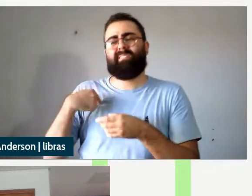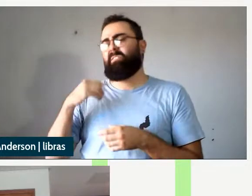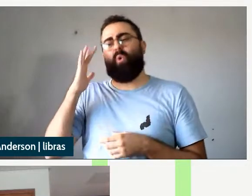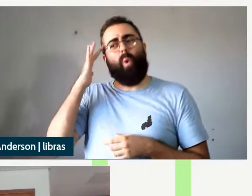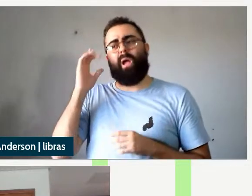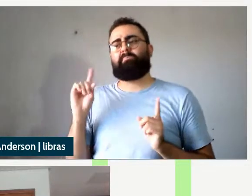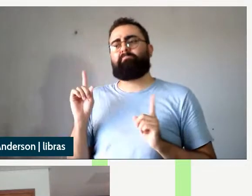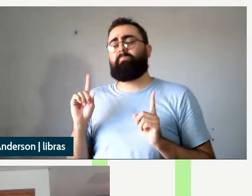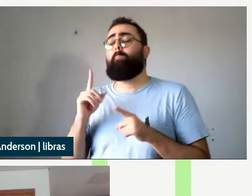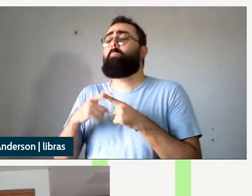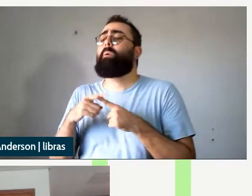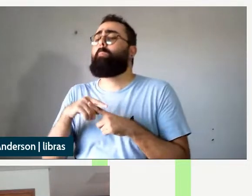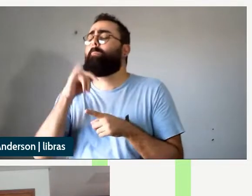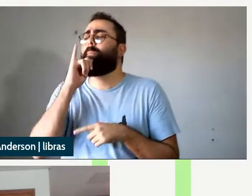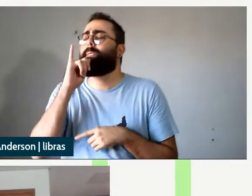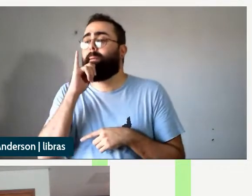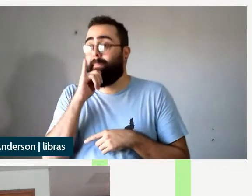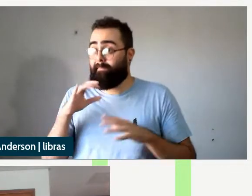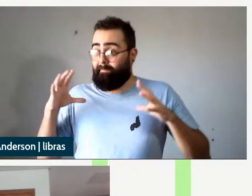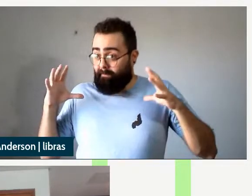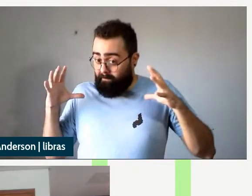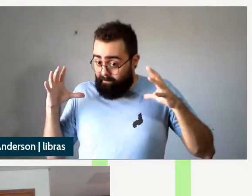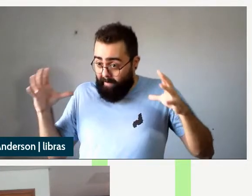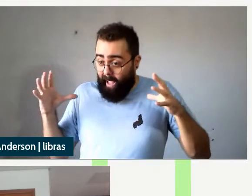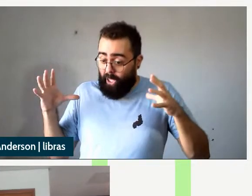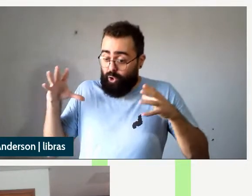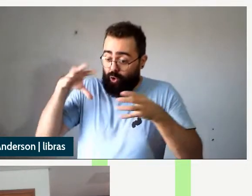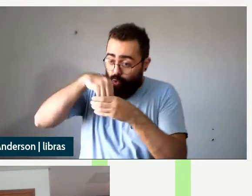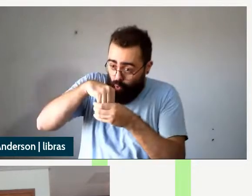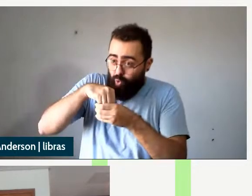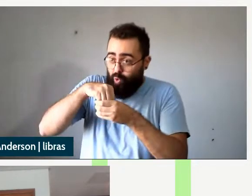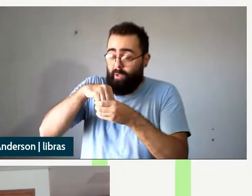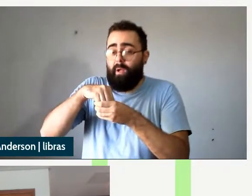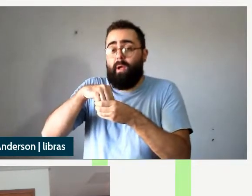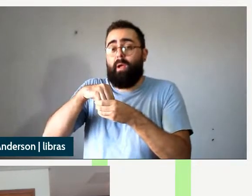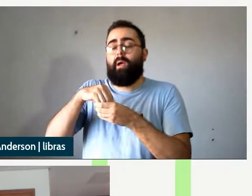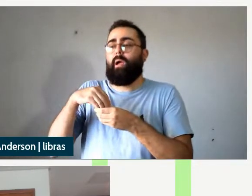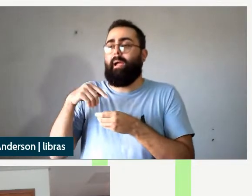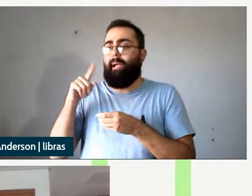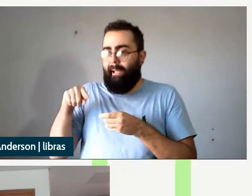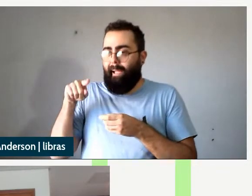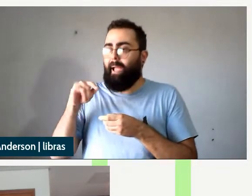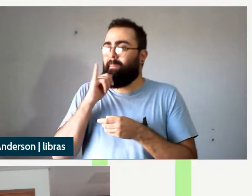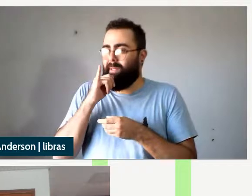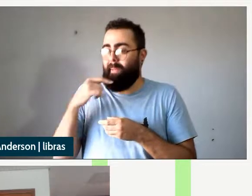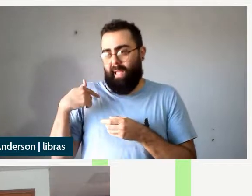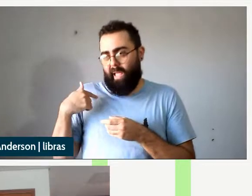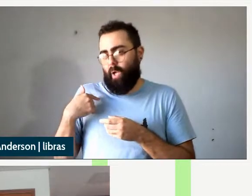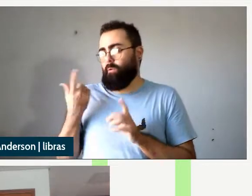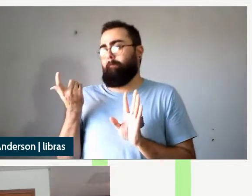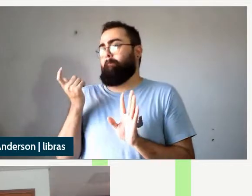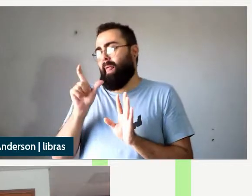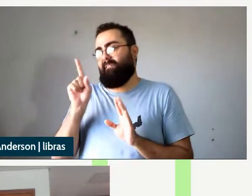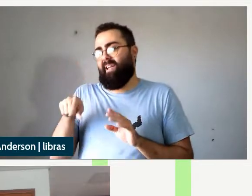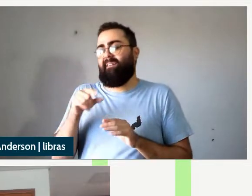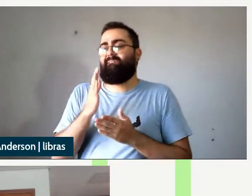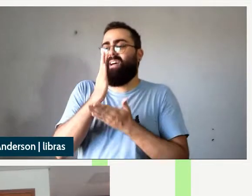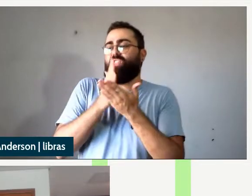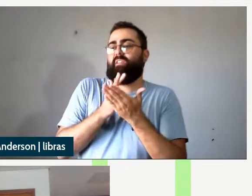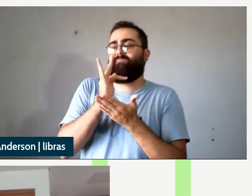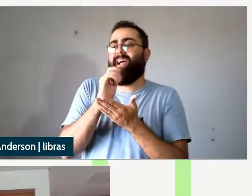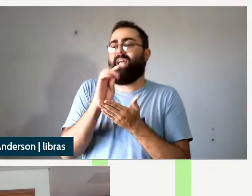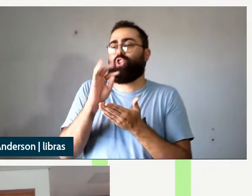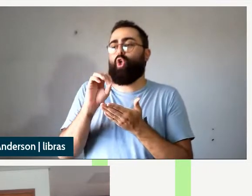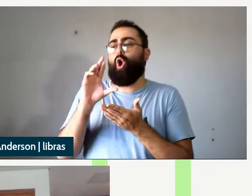na parte toda a gente tem um fenômeno geral que a gente chama que eu na verdade chamei de faturação de argumento então você